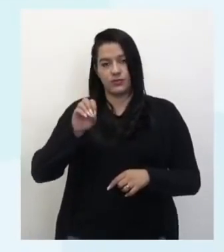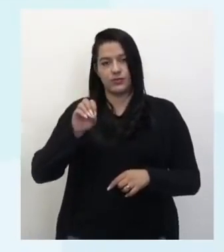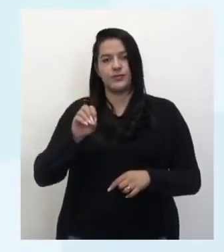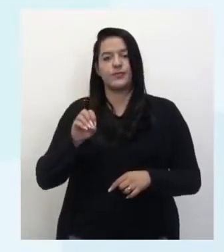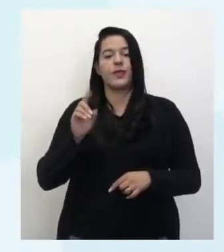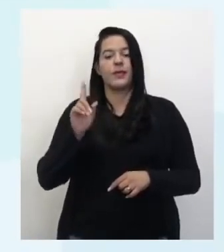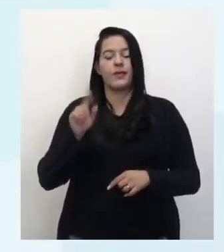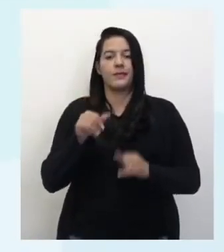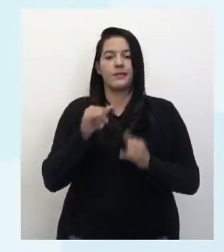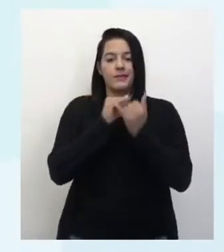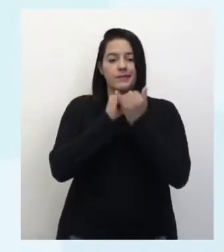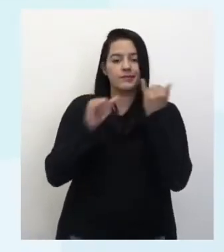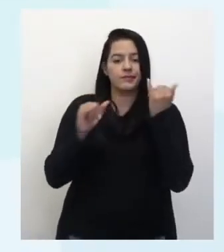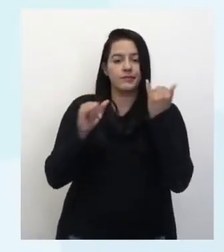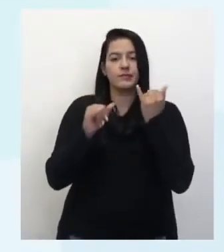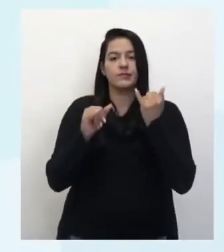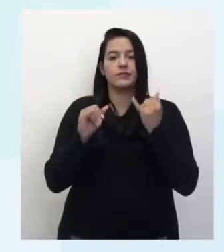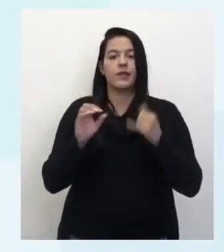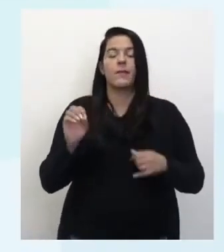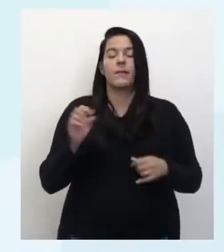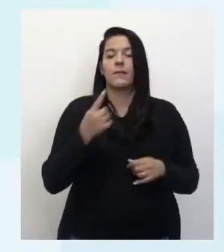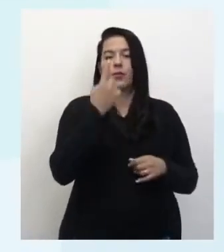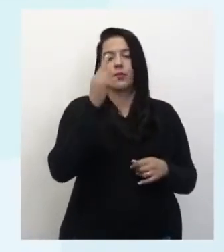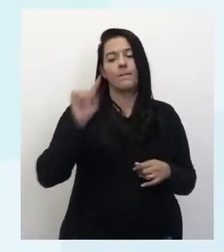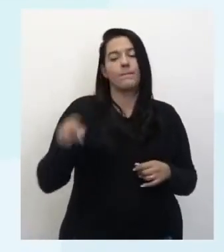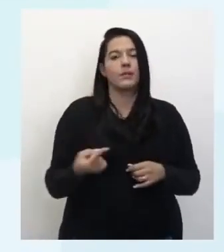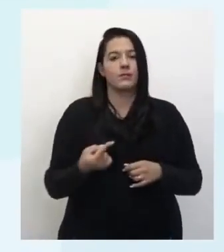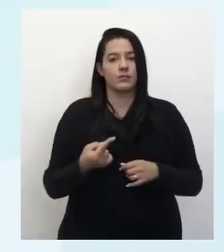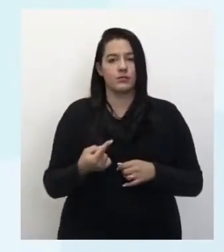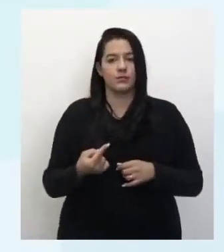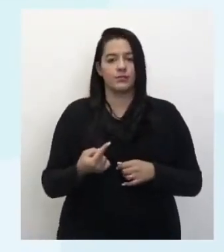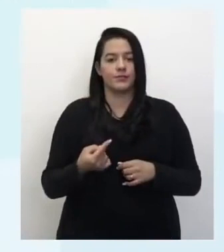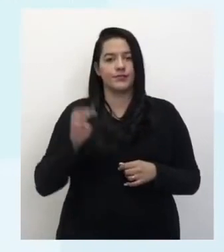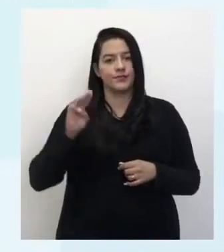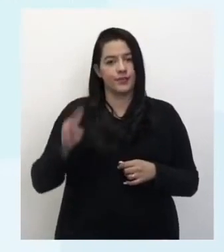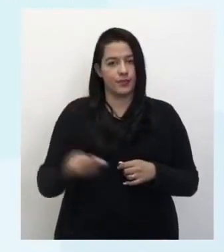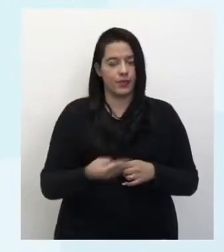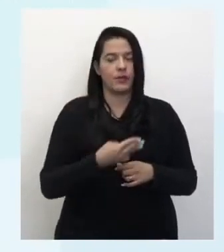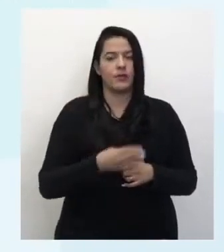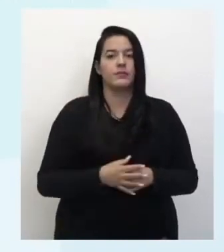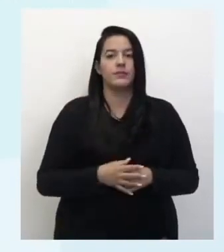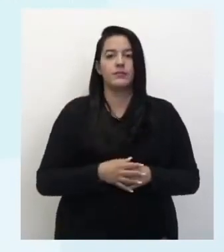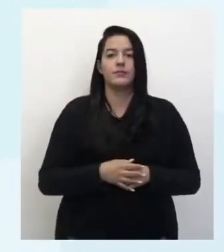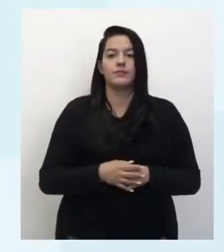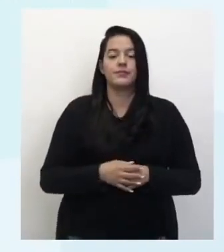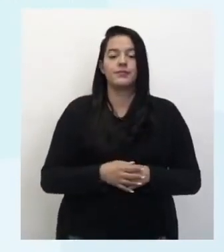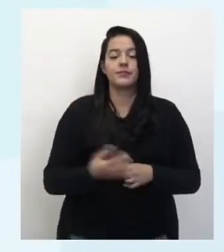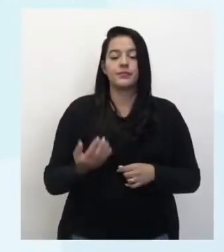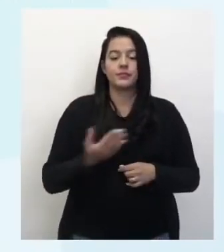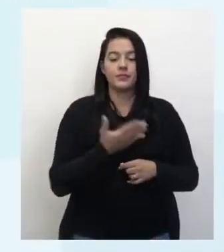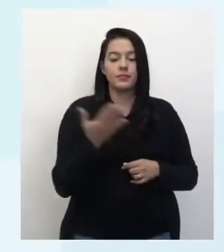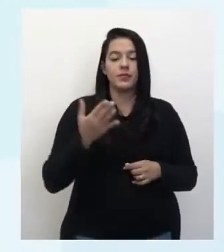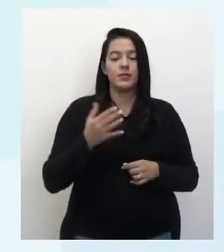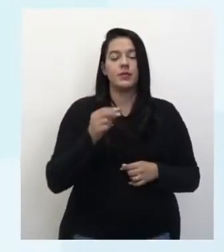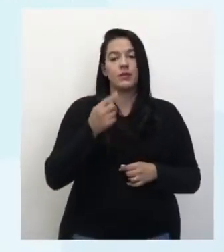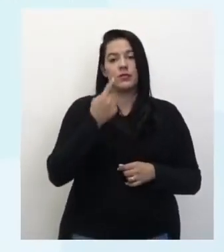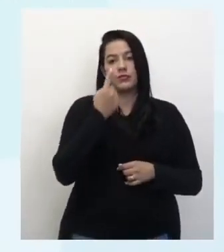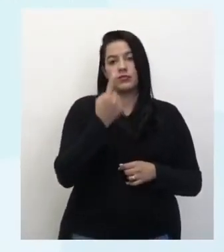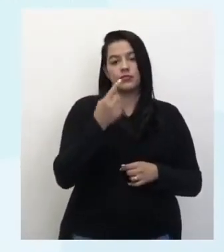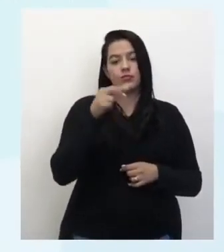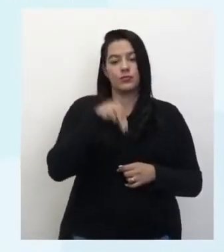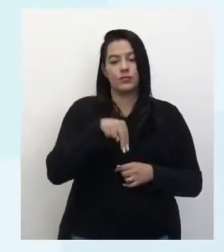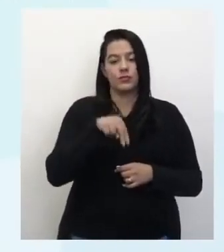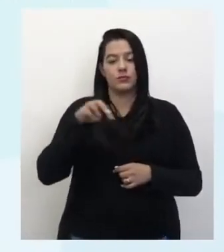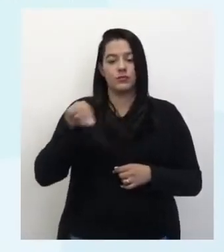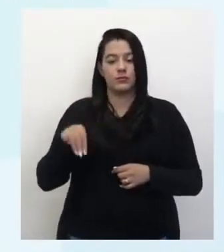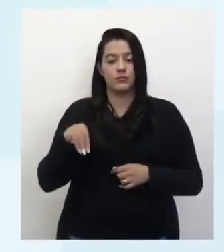tenho que pegar um metro e dividir por um milhão. Tá bom? E o nanometro, ou nanômetro, vai depender do livro que você lê, você